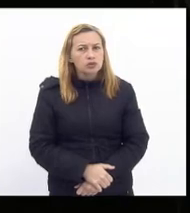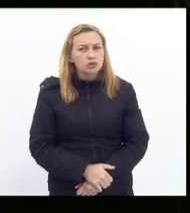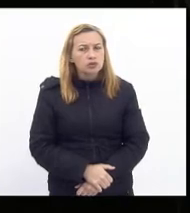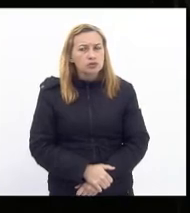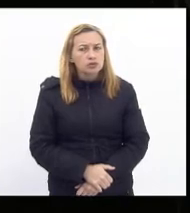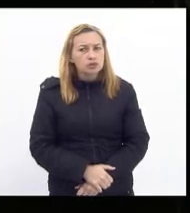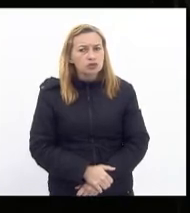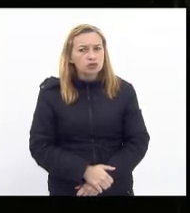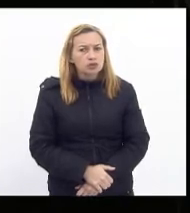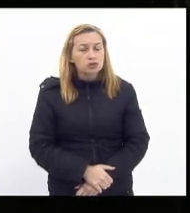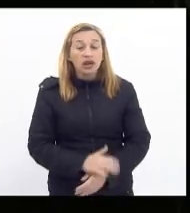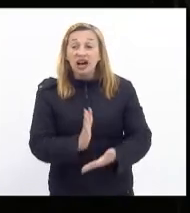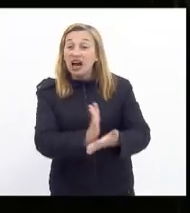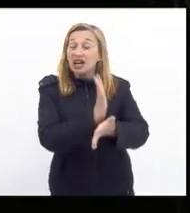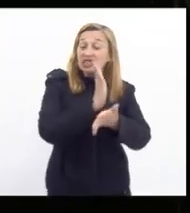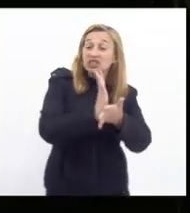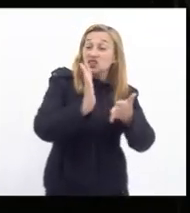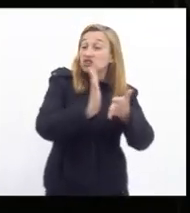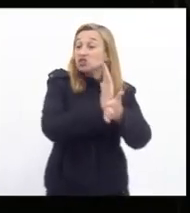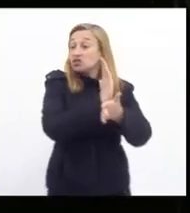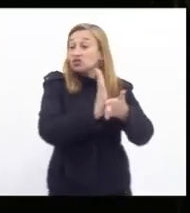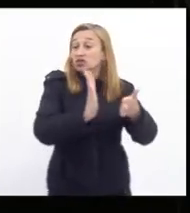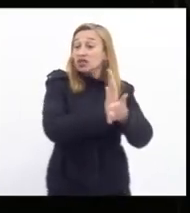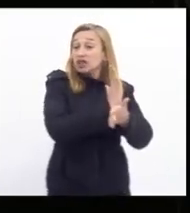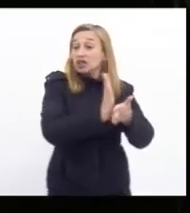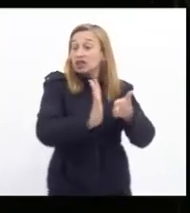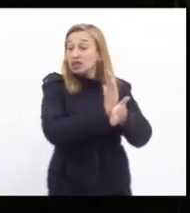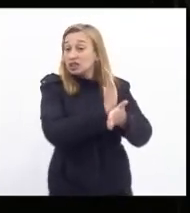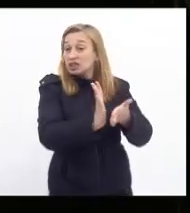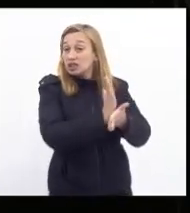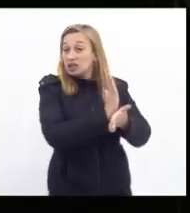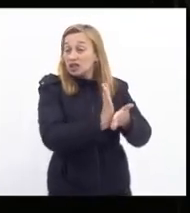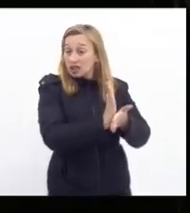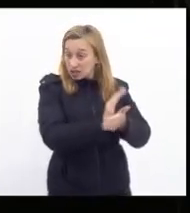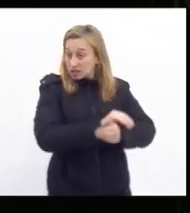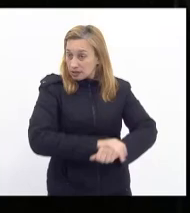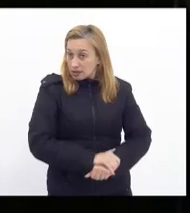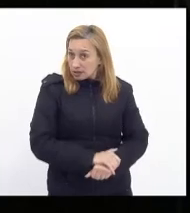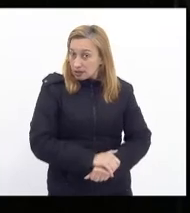às vezes esses serviços a serem